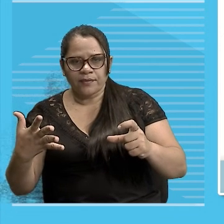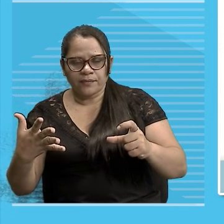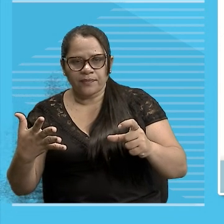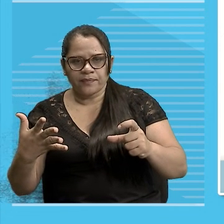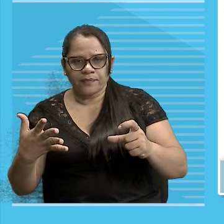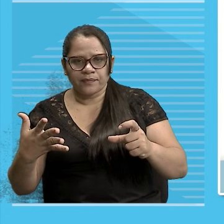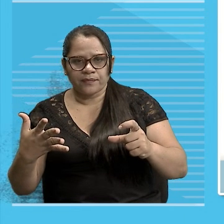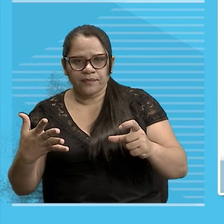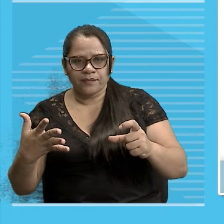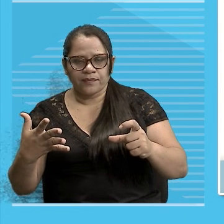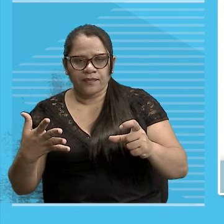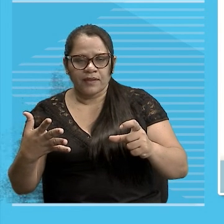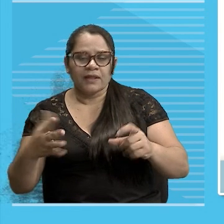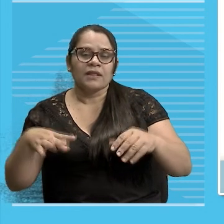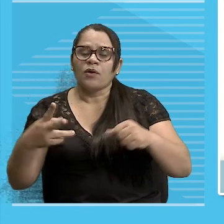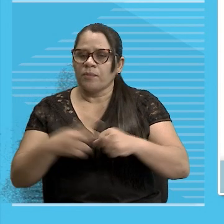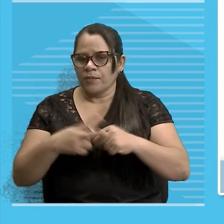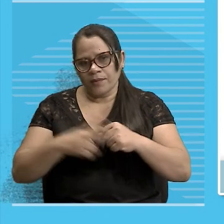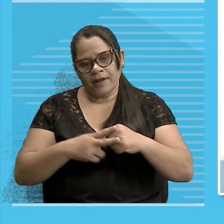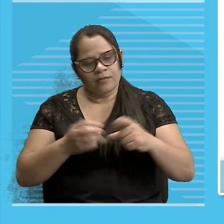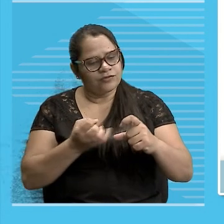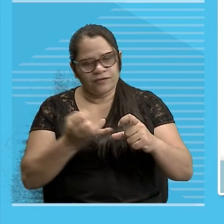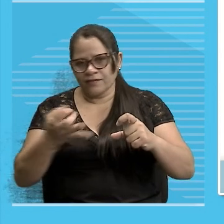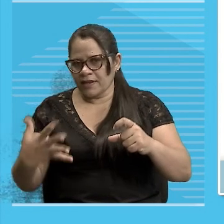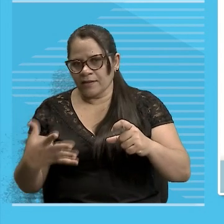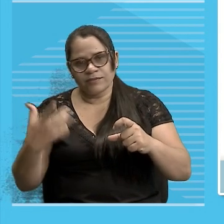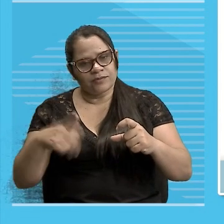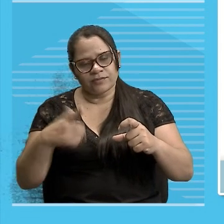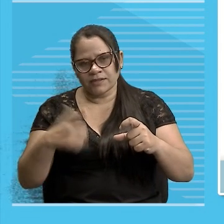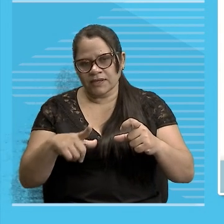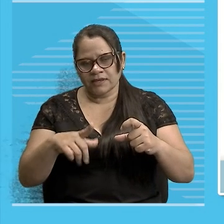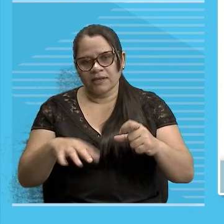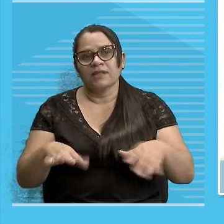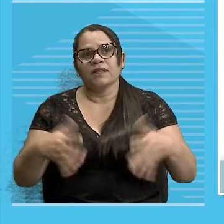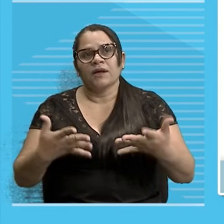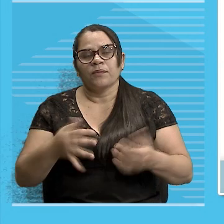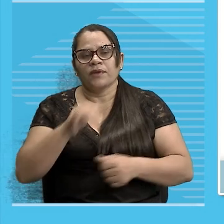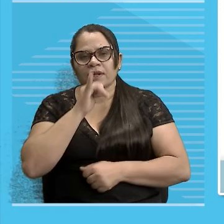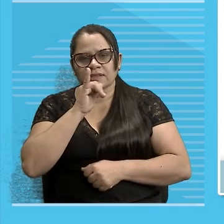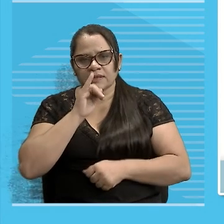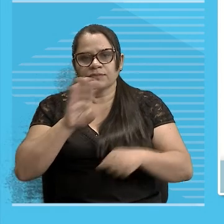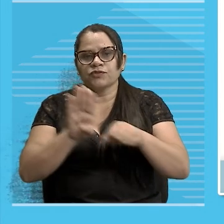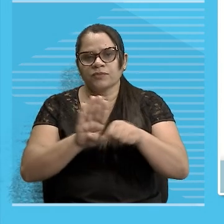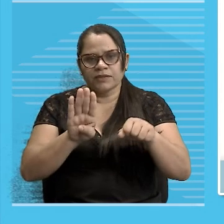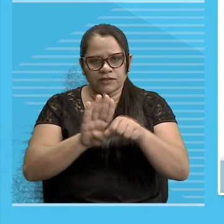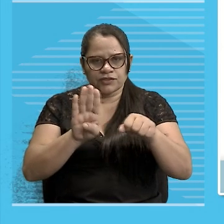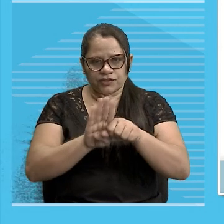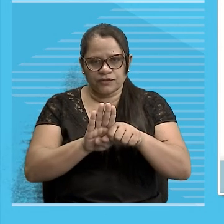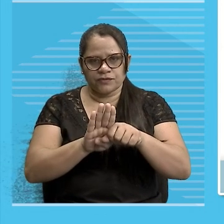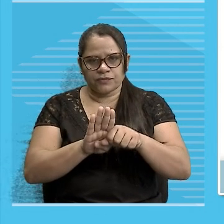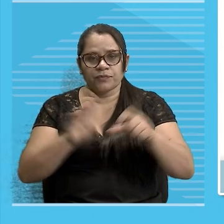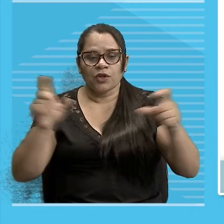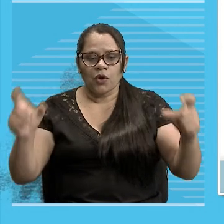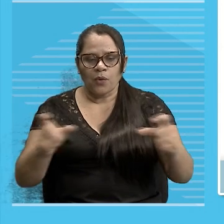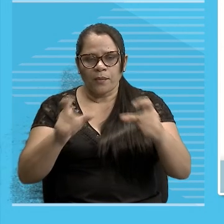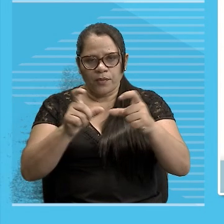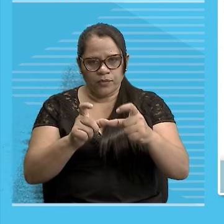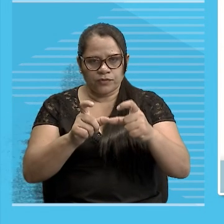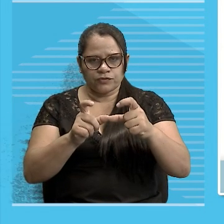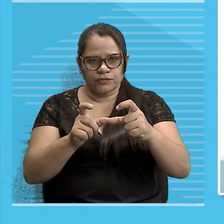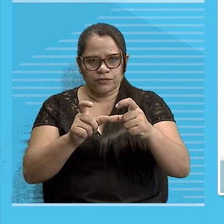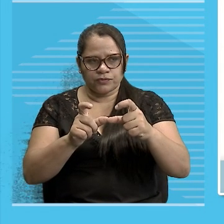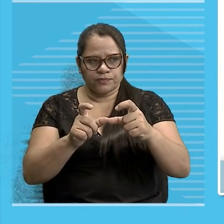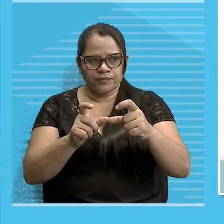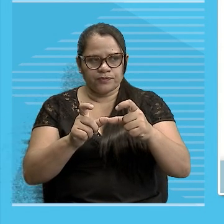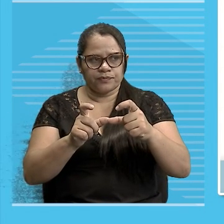Então plural de verbo não faz assim Então por exemplo Substantivo composto beija flor Eu estou vendo que flor